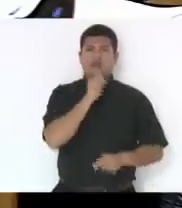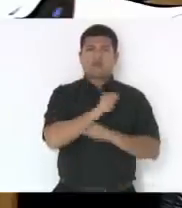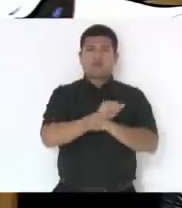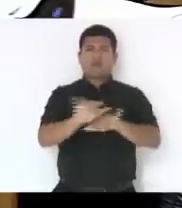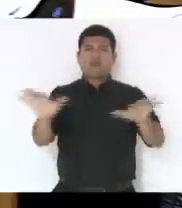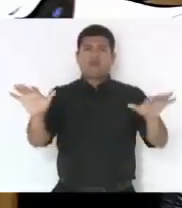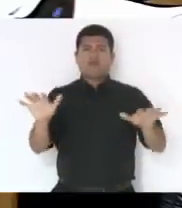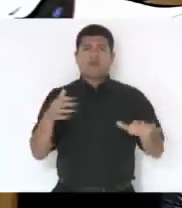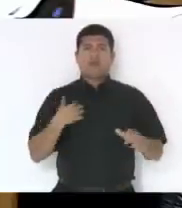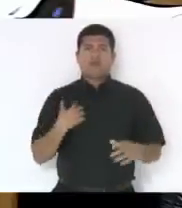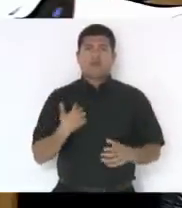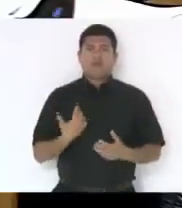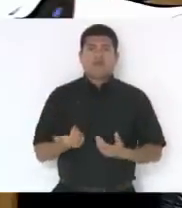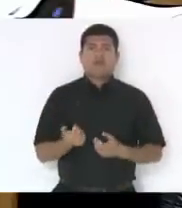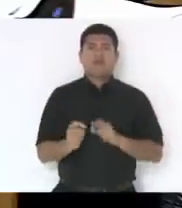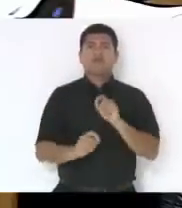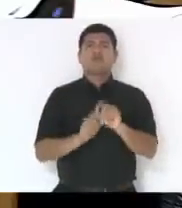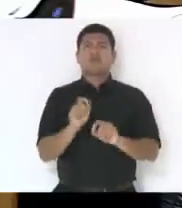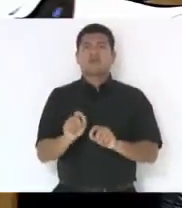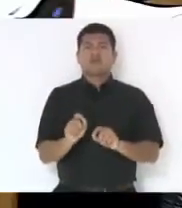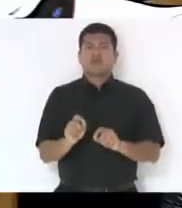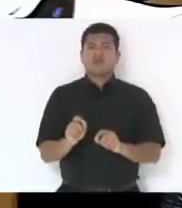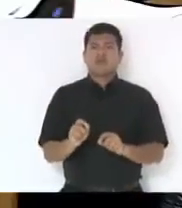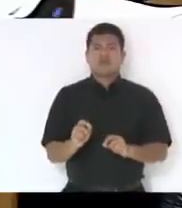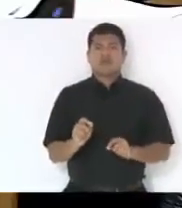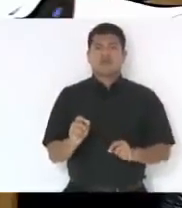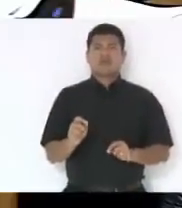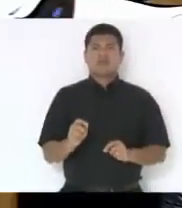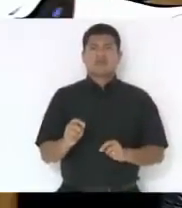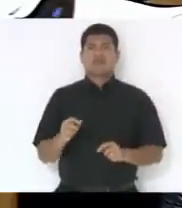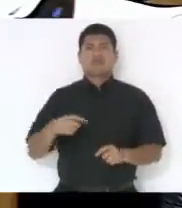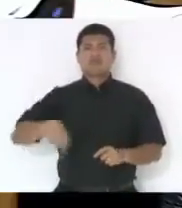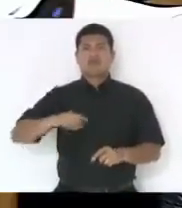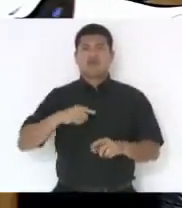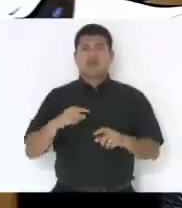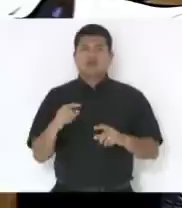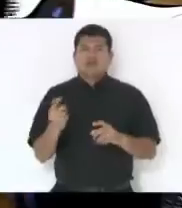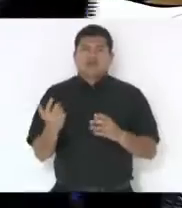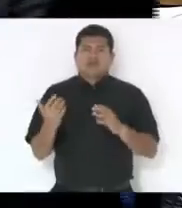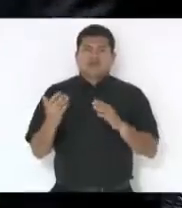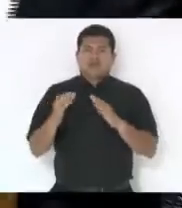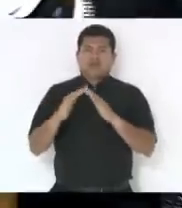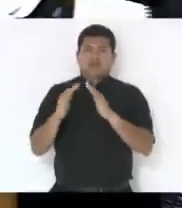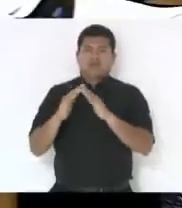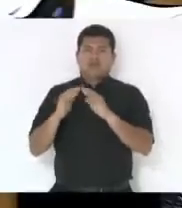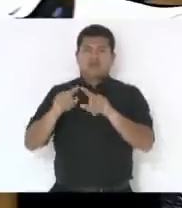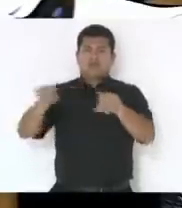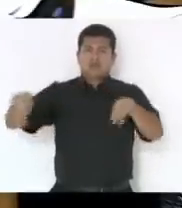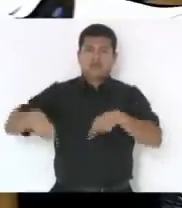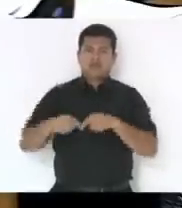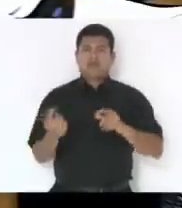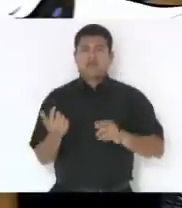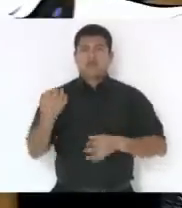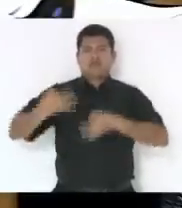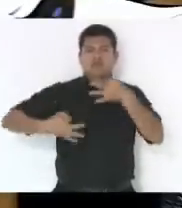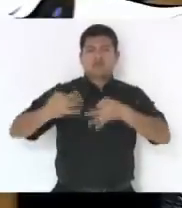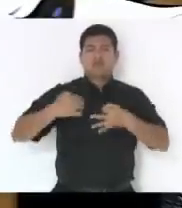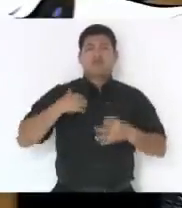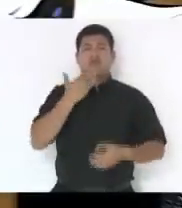pareceres dos nossos departamentos jurídicos aqui. Então, eu peço mais uma vez